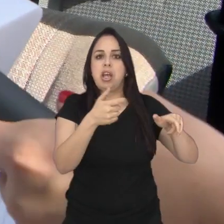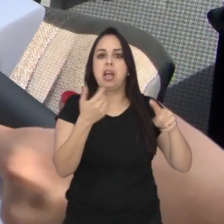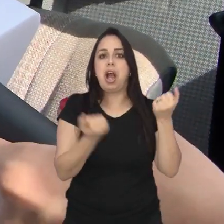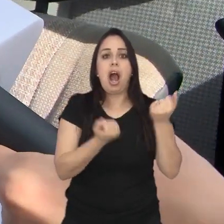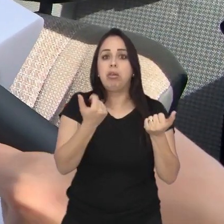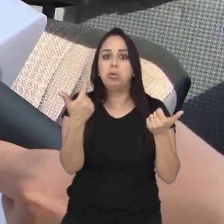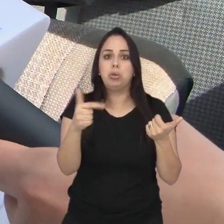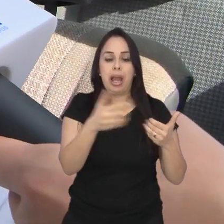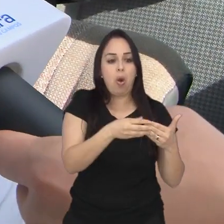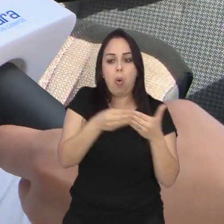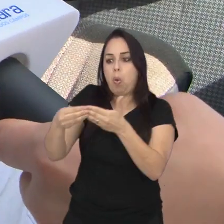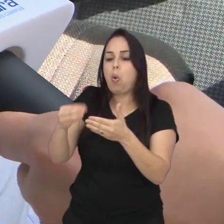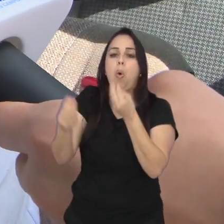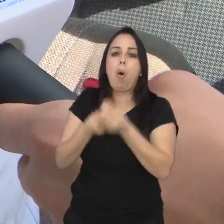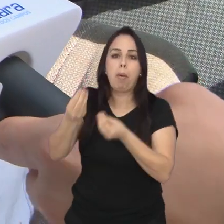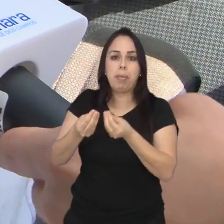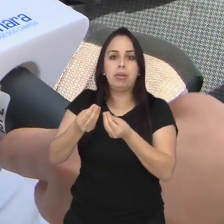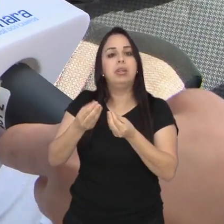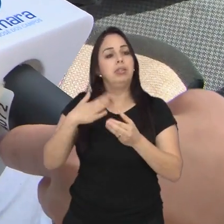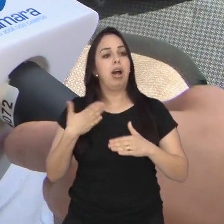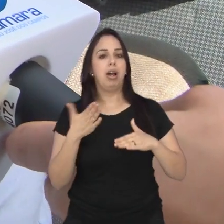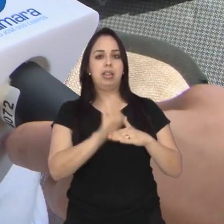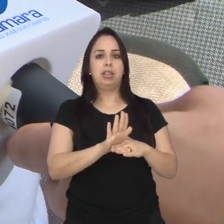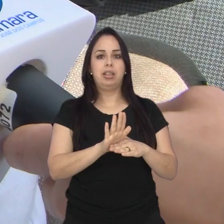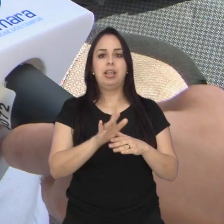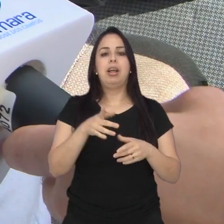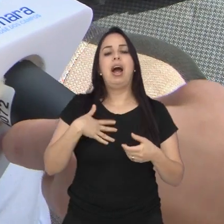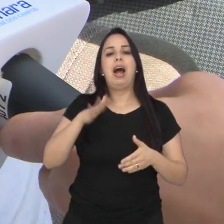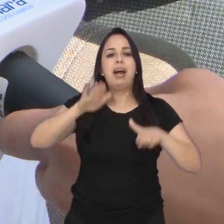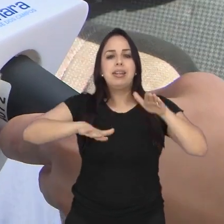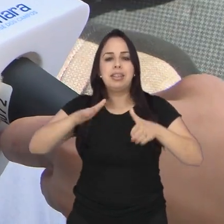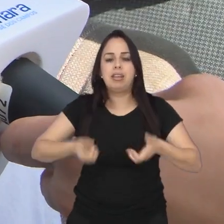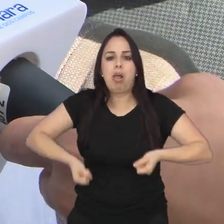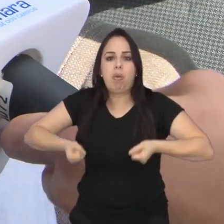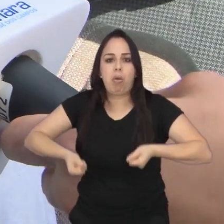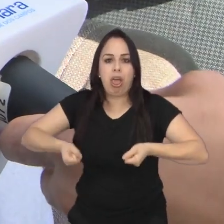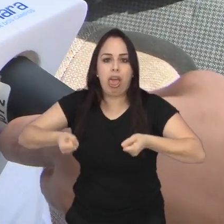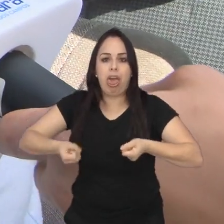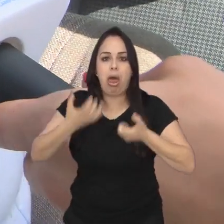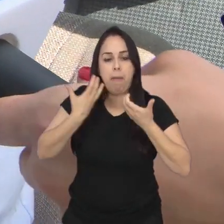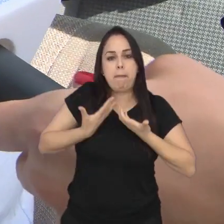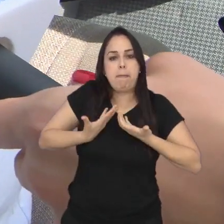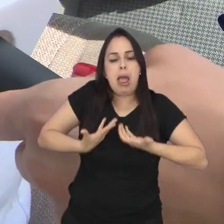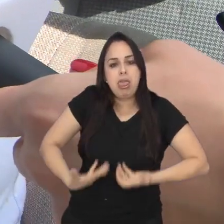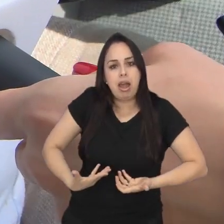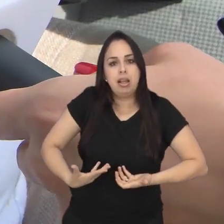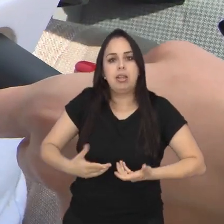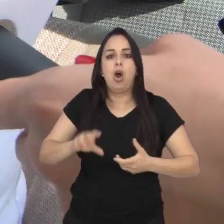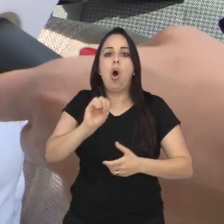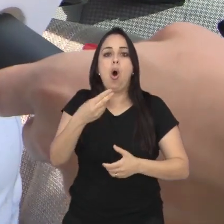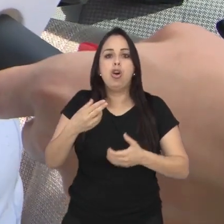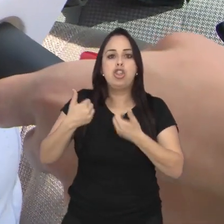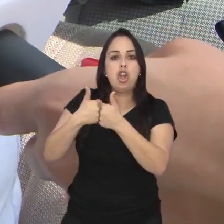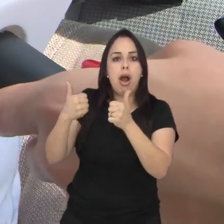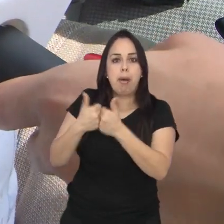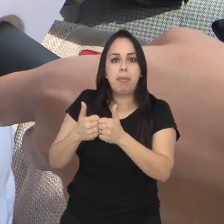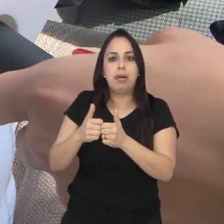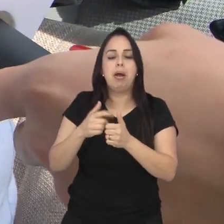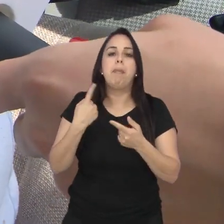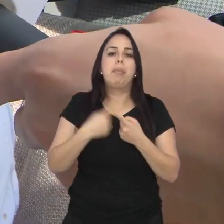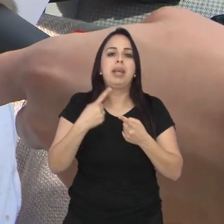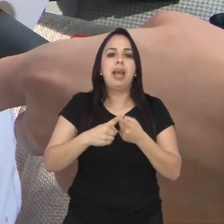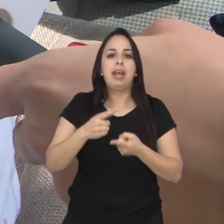menos favorecidas, que não tem veículo, por exemplo, seria uma boa. A gente vê muitas pessoas vindo com um carrinho pesado de longe, lá para cá, para